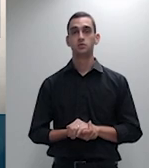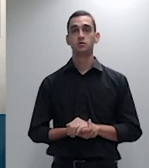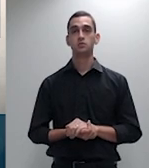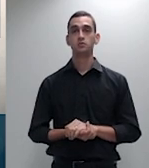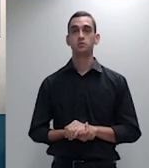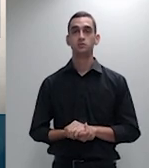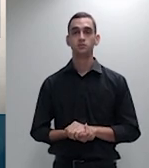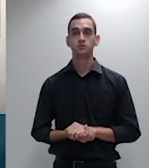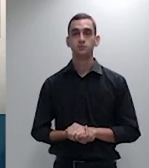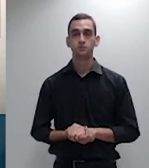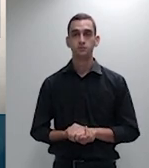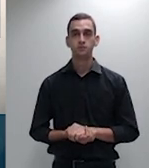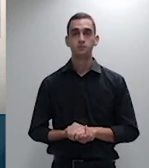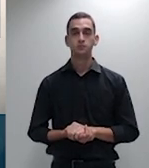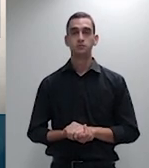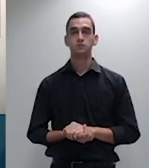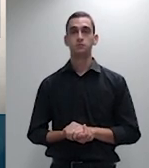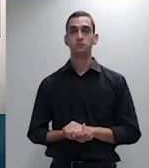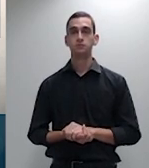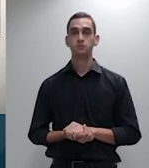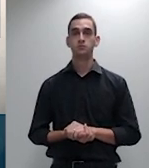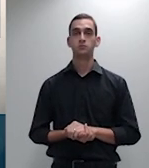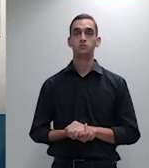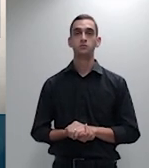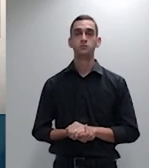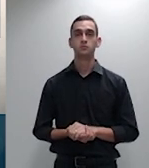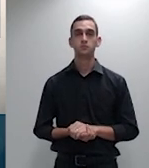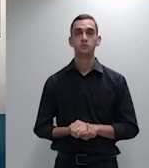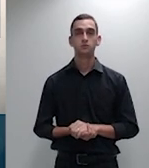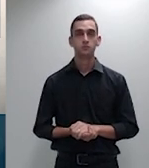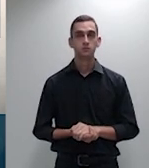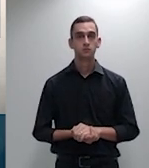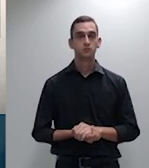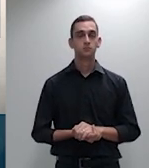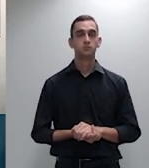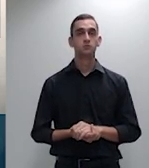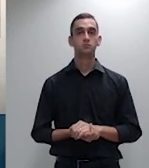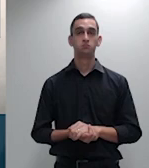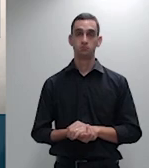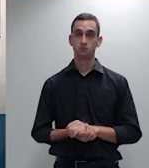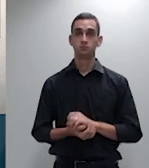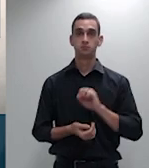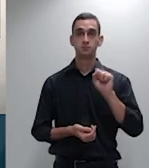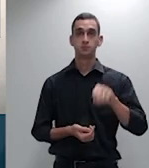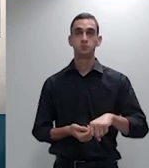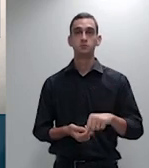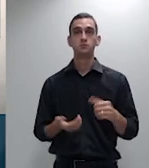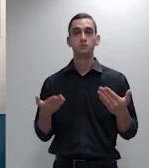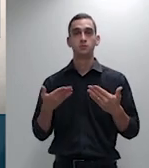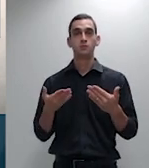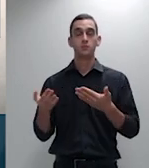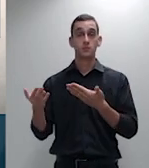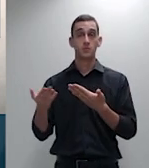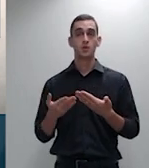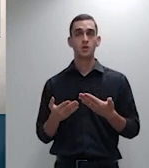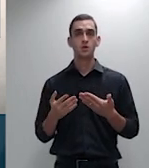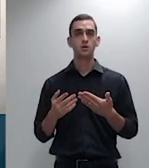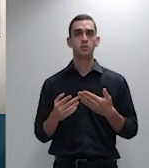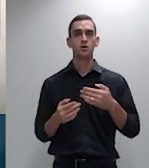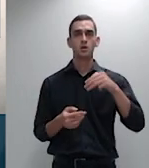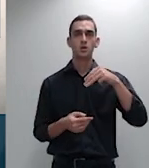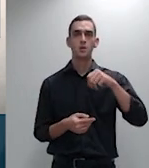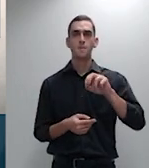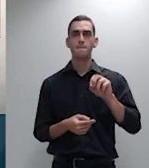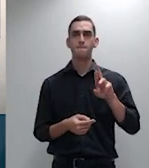fiz meu voto acompanhando sim ministro Mora Ribeiro revisou também acompanha integralmente ministro Raul ministro